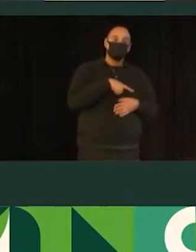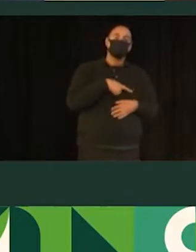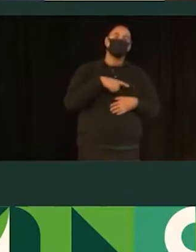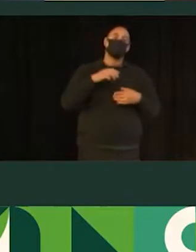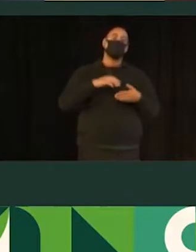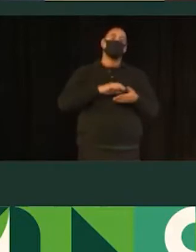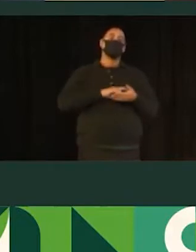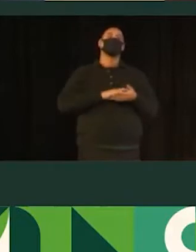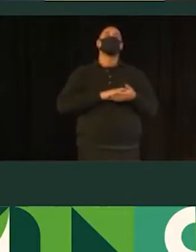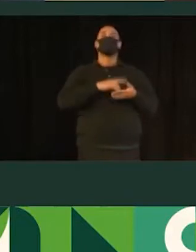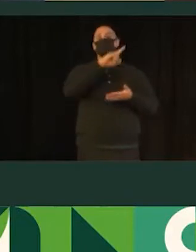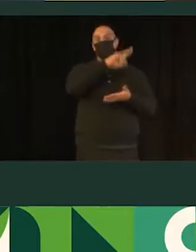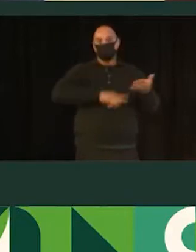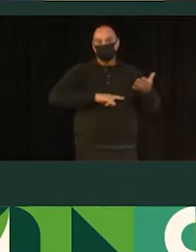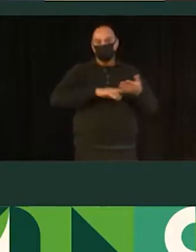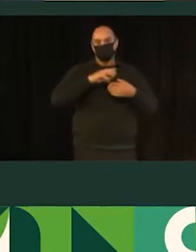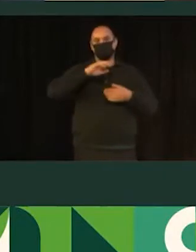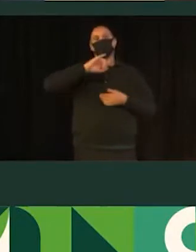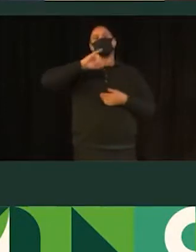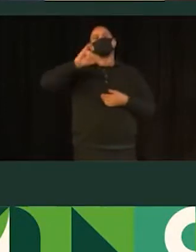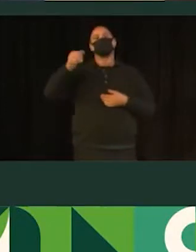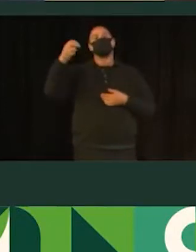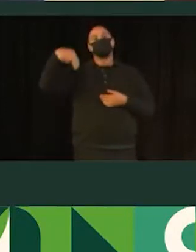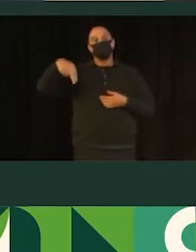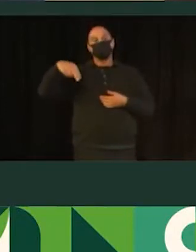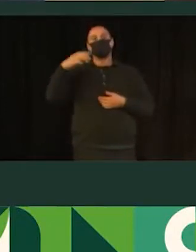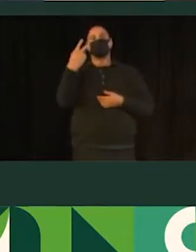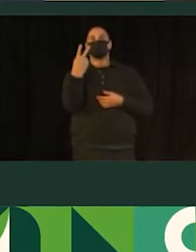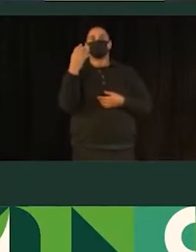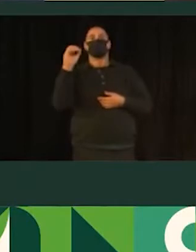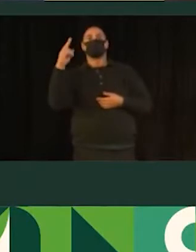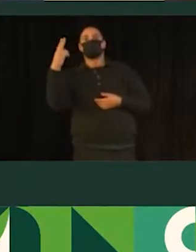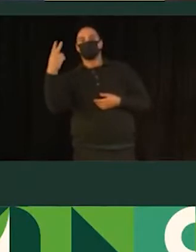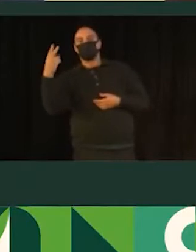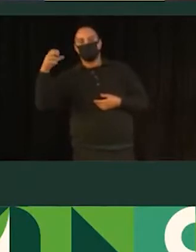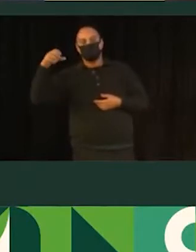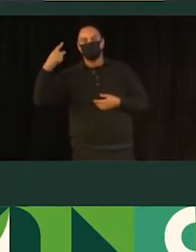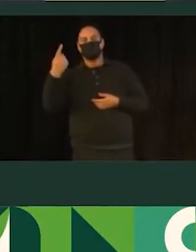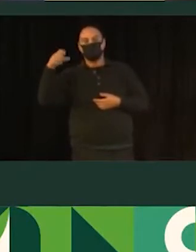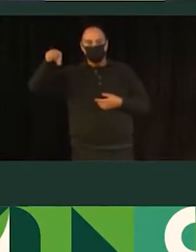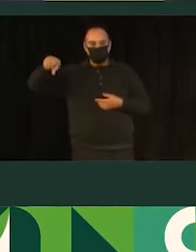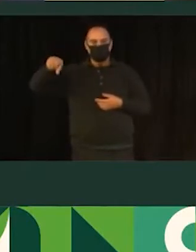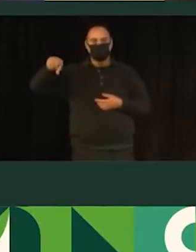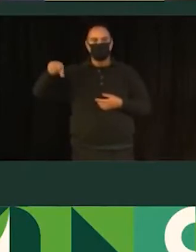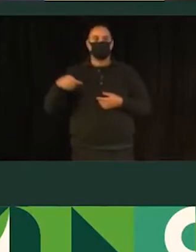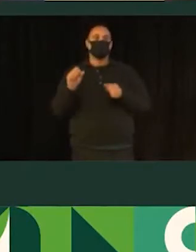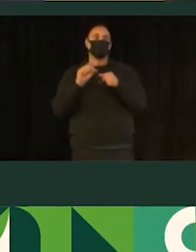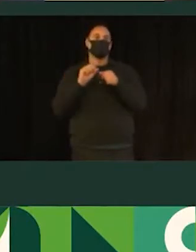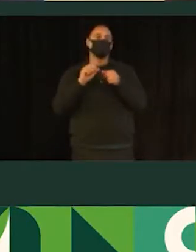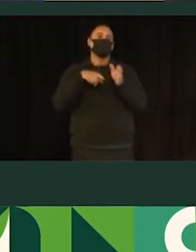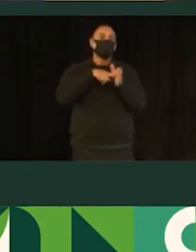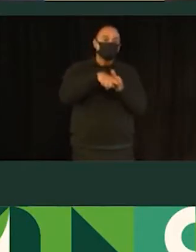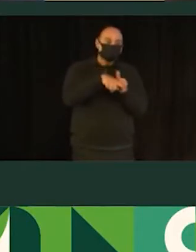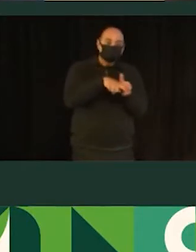para as cidades de EITRAN, em junho de 2019. Em julho a outubro de 2019, foram realizadas todas as pesquisas, então, tudo o que a